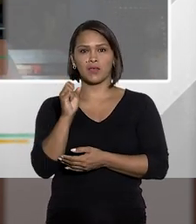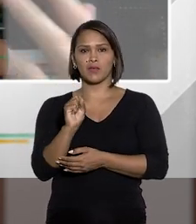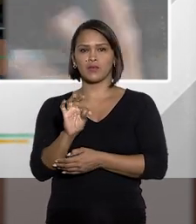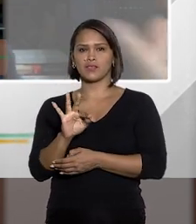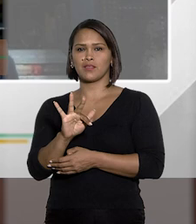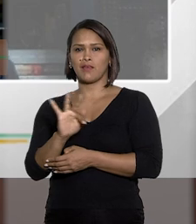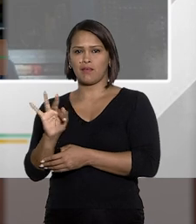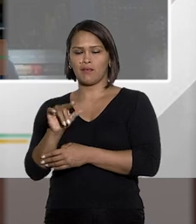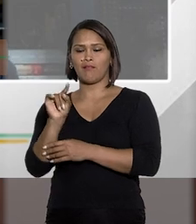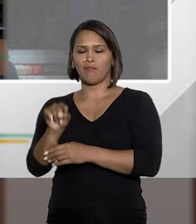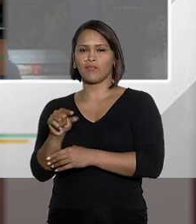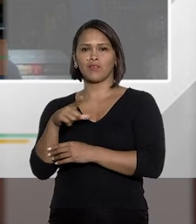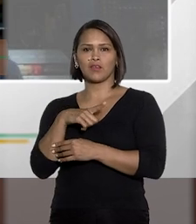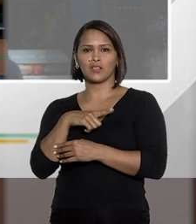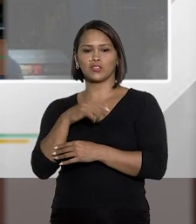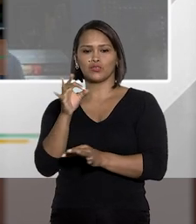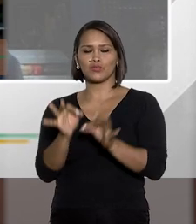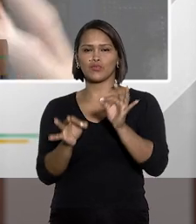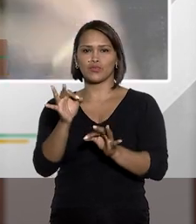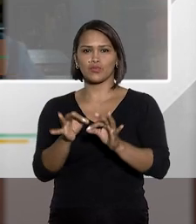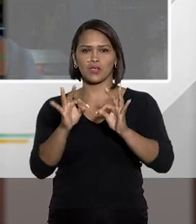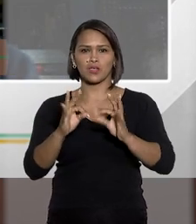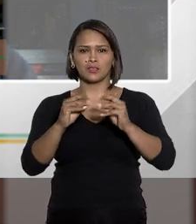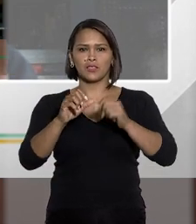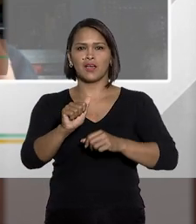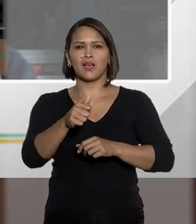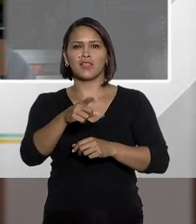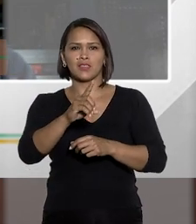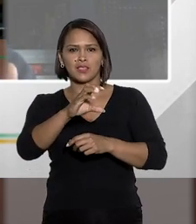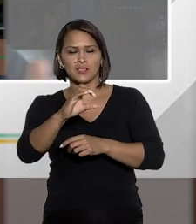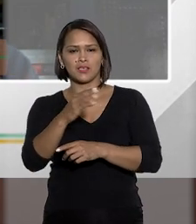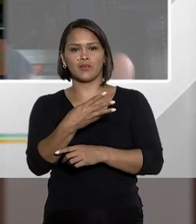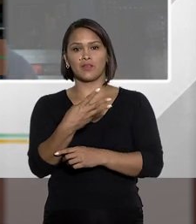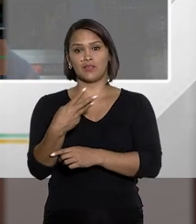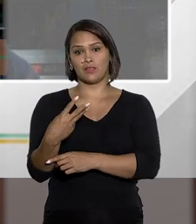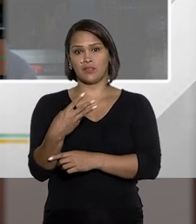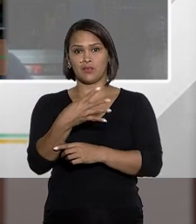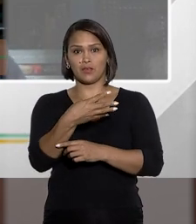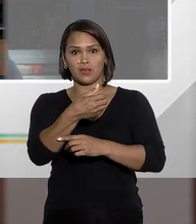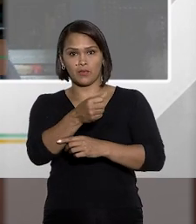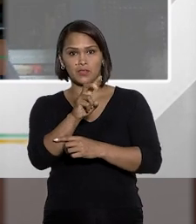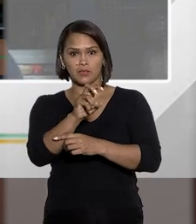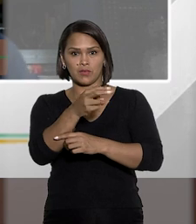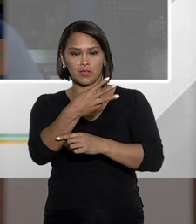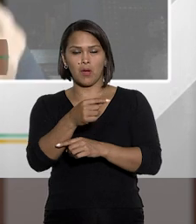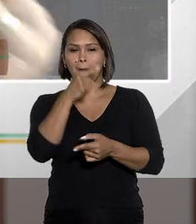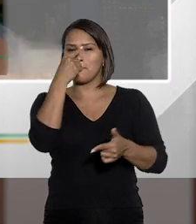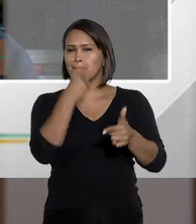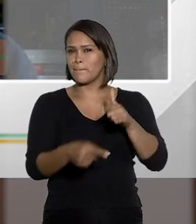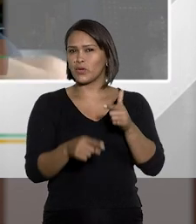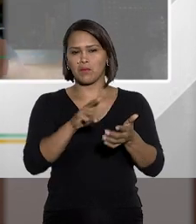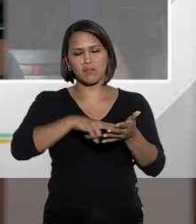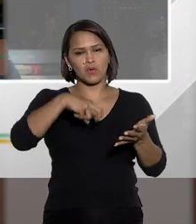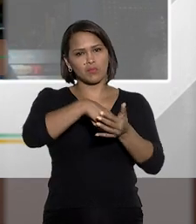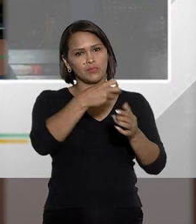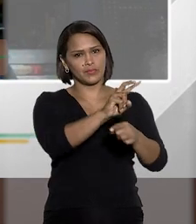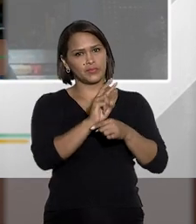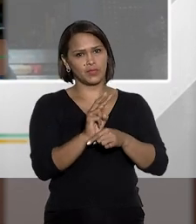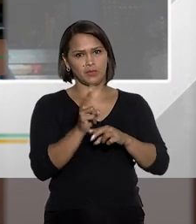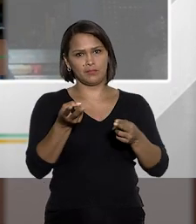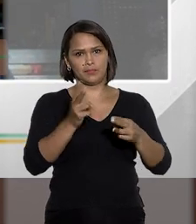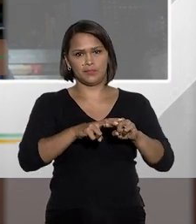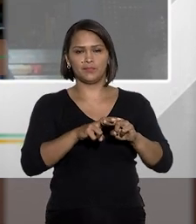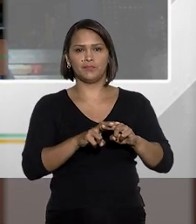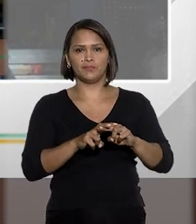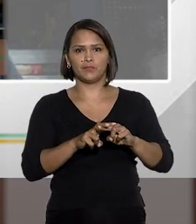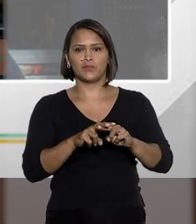que o Supremo Tribunal Federal, julgando as ADCs 43, 44 e 54, proibiu a execução provisória